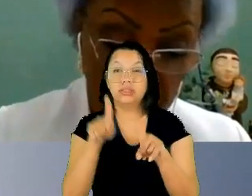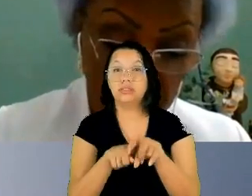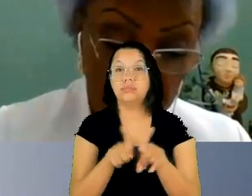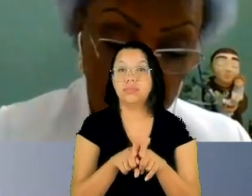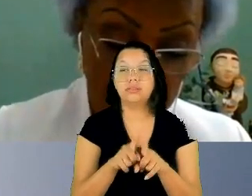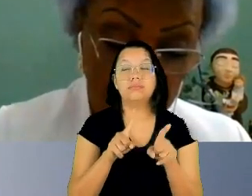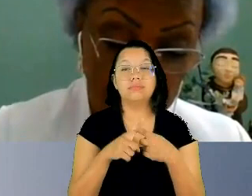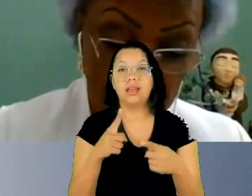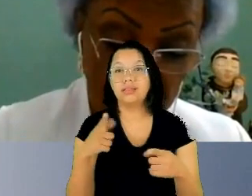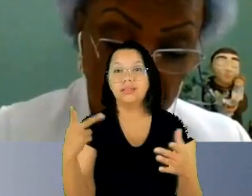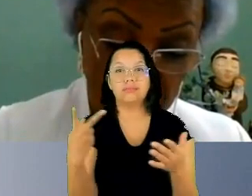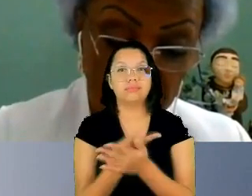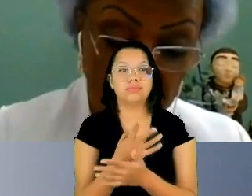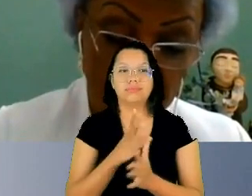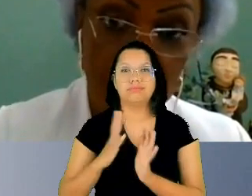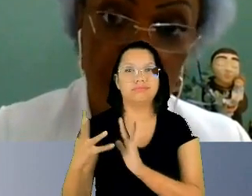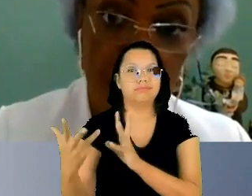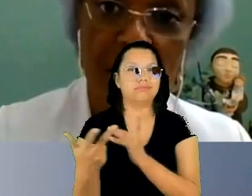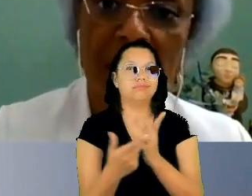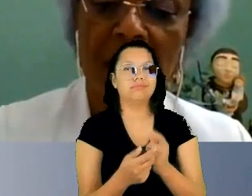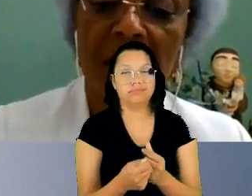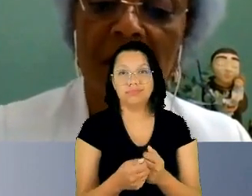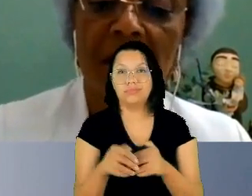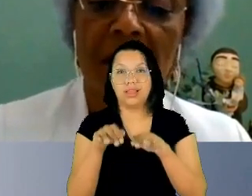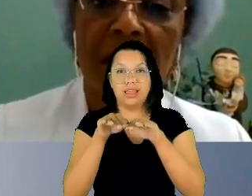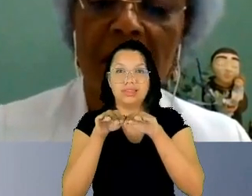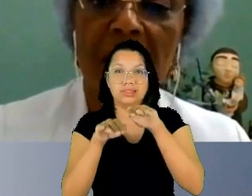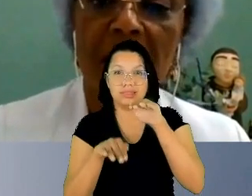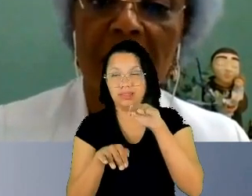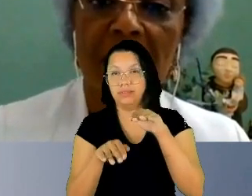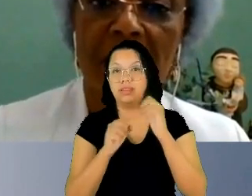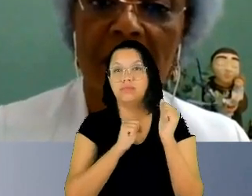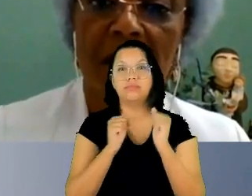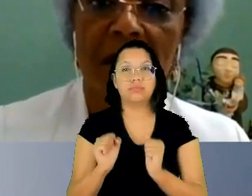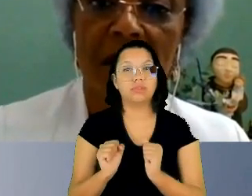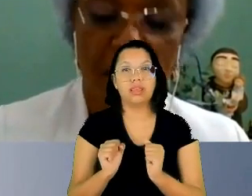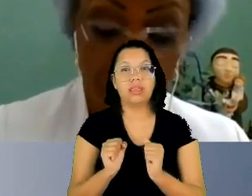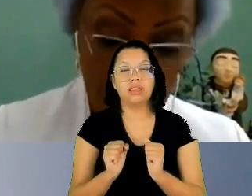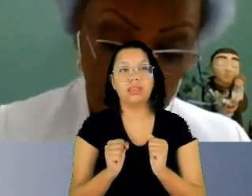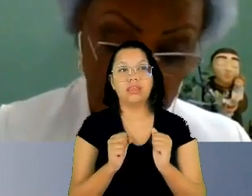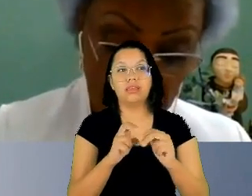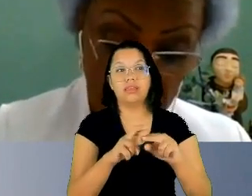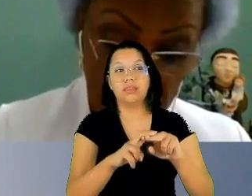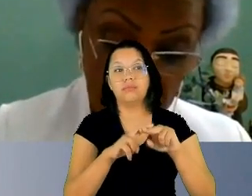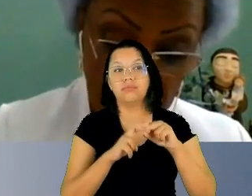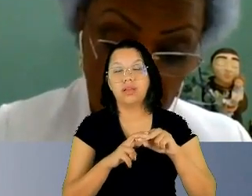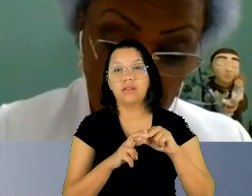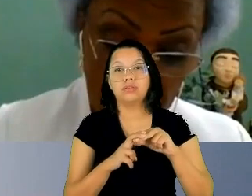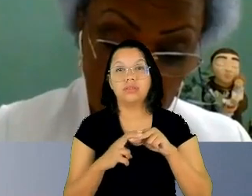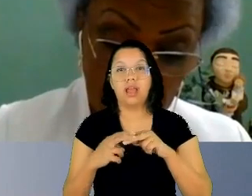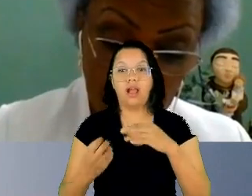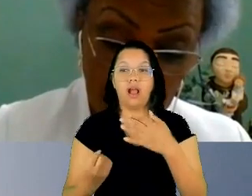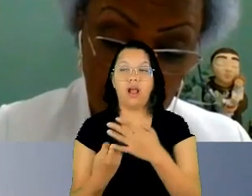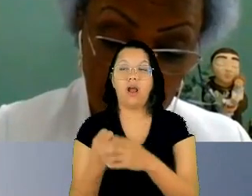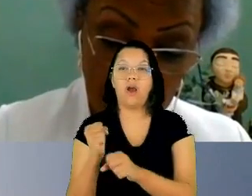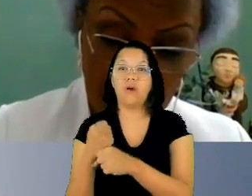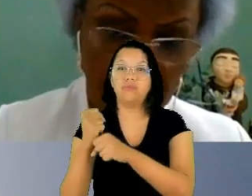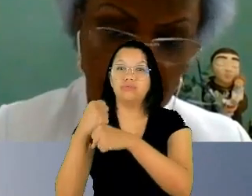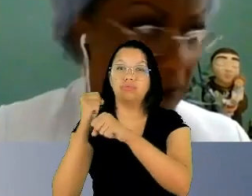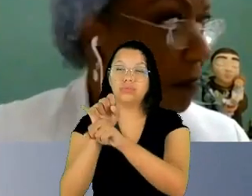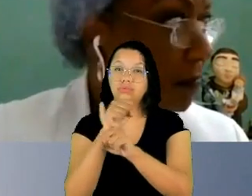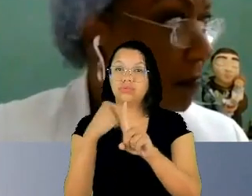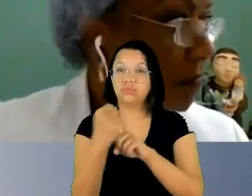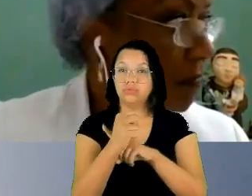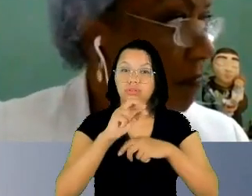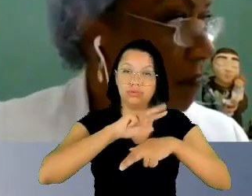assimetrias de poder que derivam da construção social do gênero então se essas assimetrias de poder elas atravessam toda a